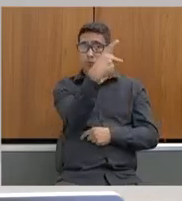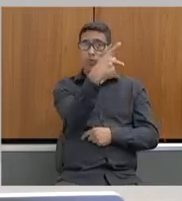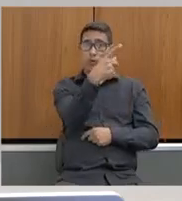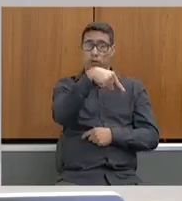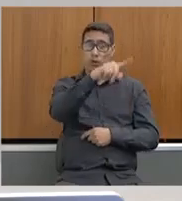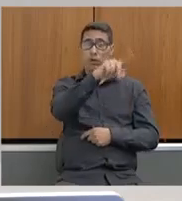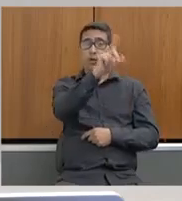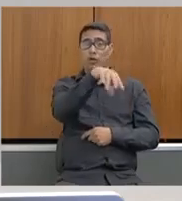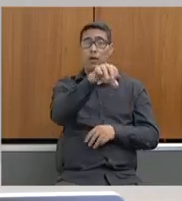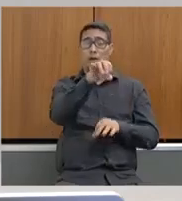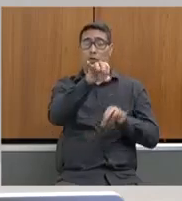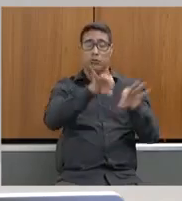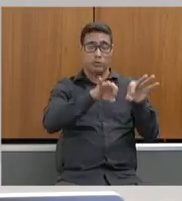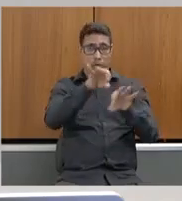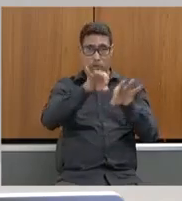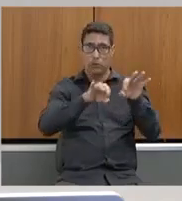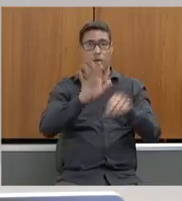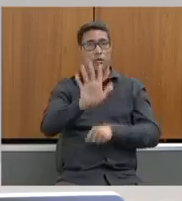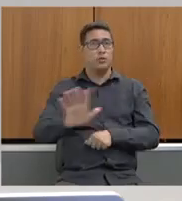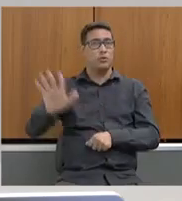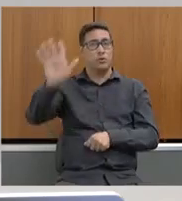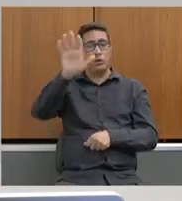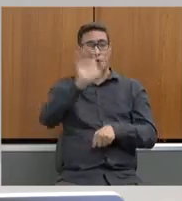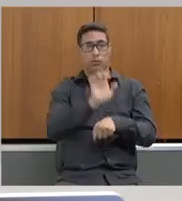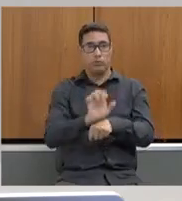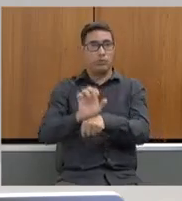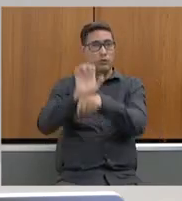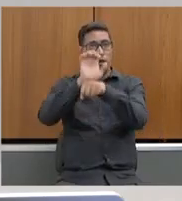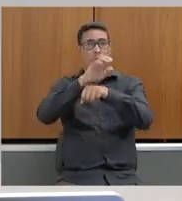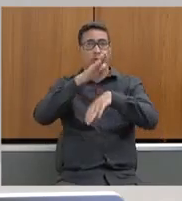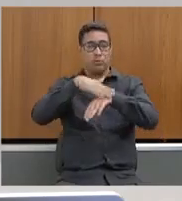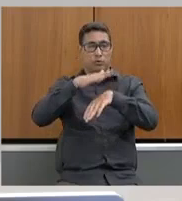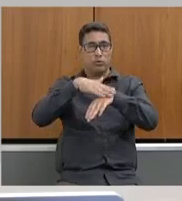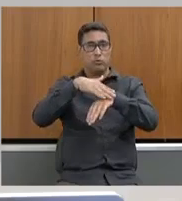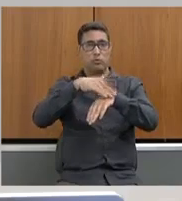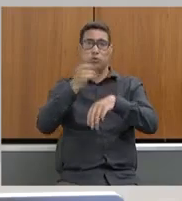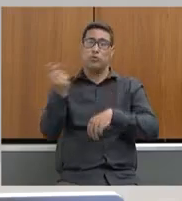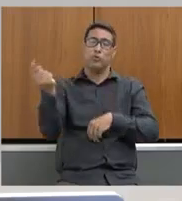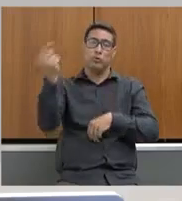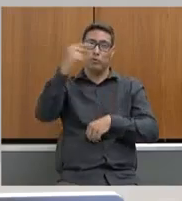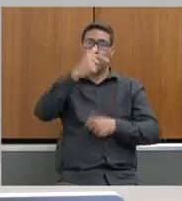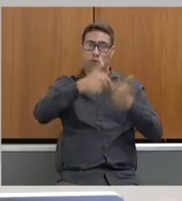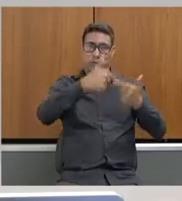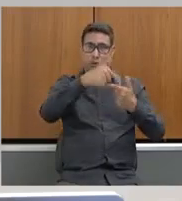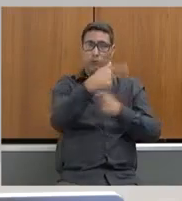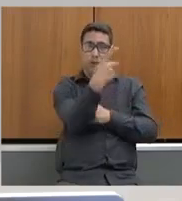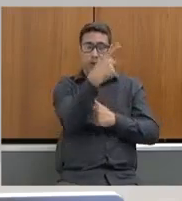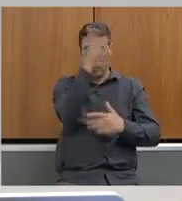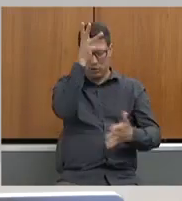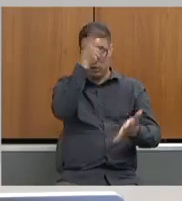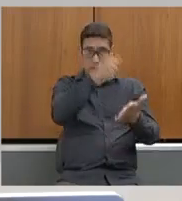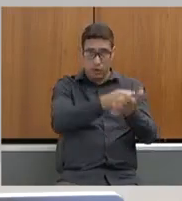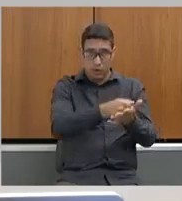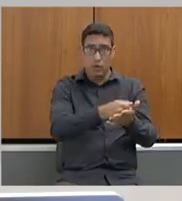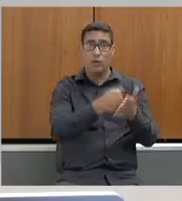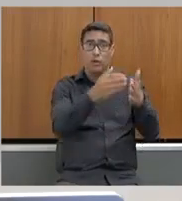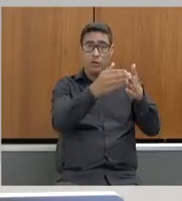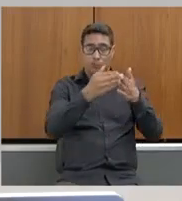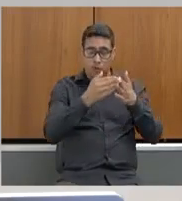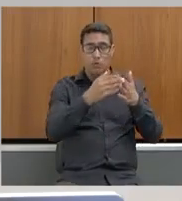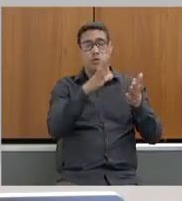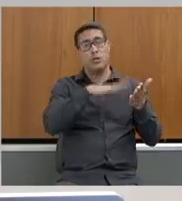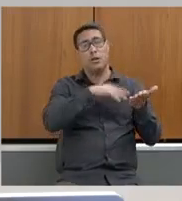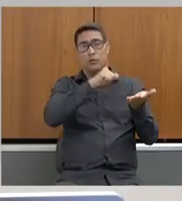Controdoria Geral do Estado de uma atuação do servidor, nós tomamos a decisão de exonerá-lo